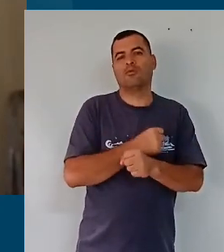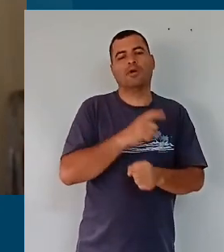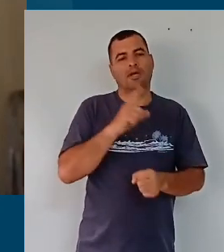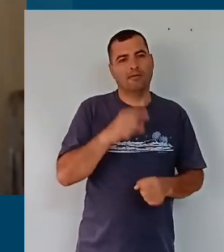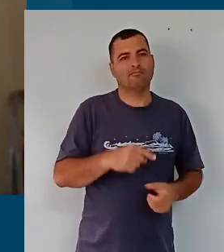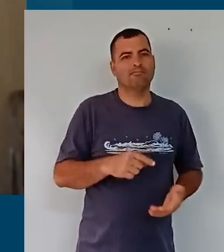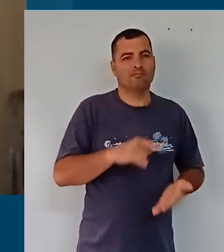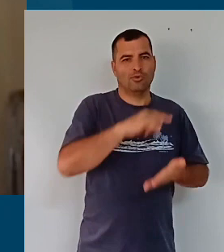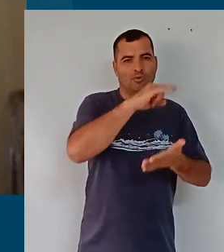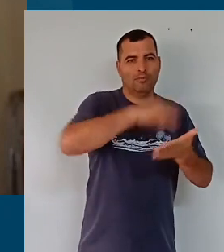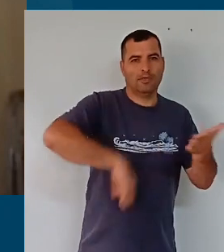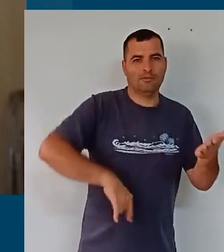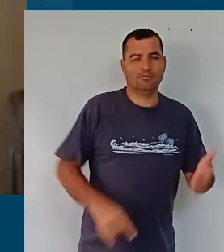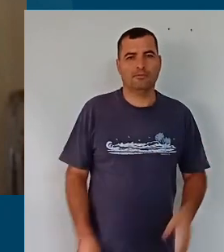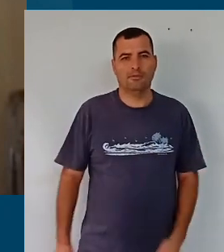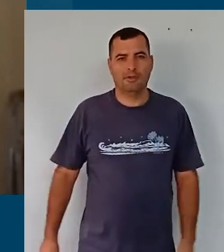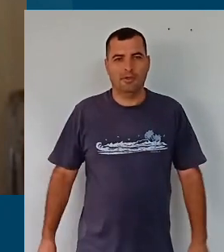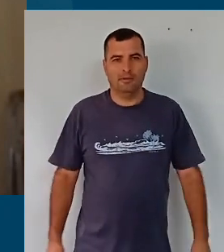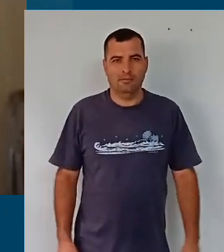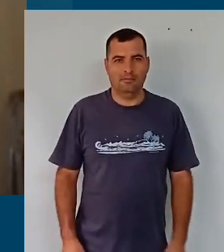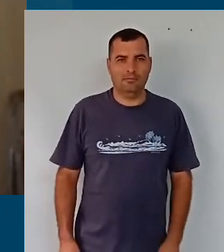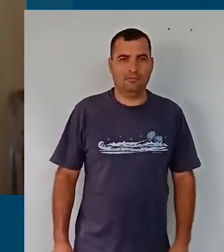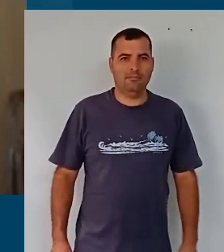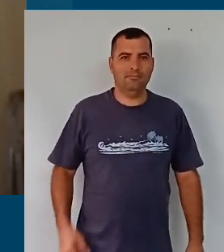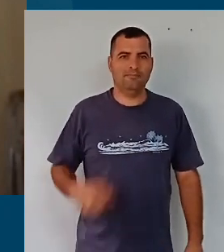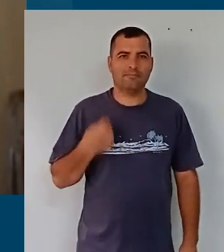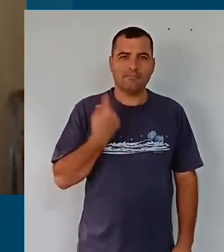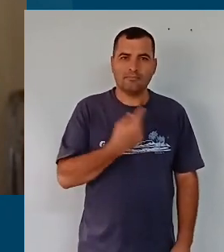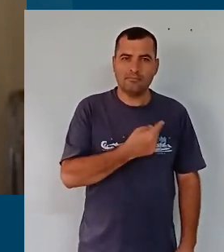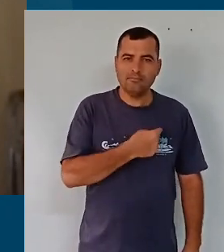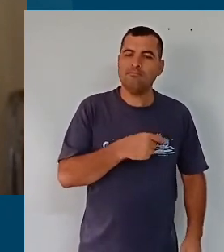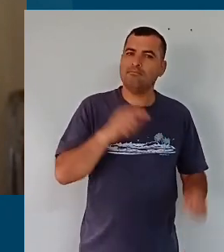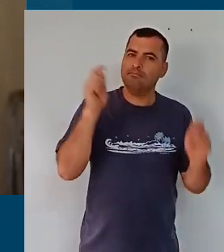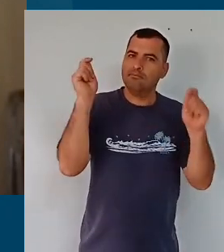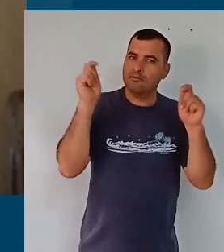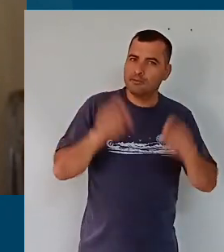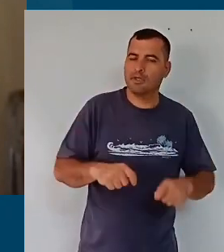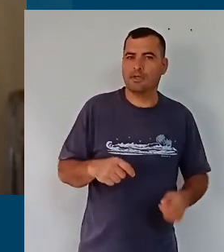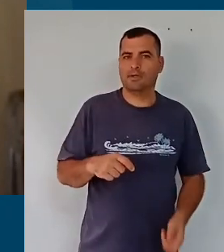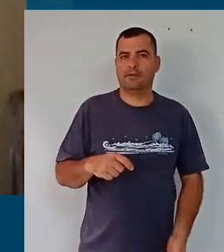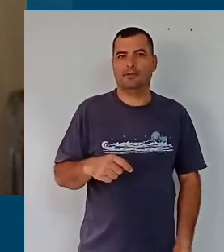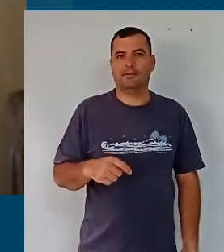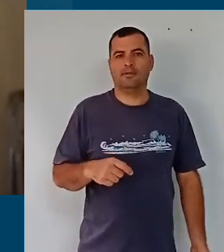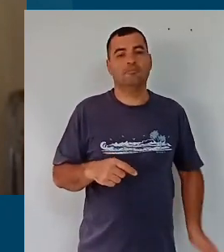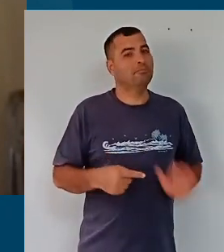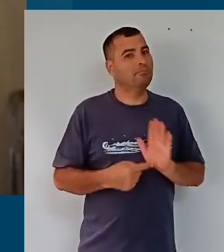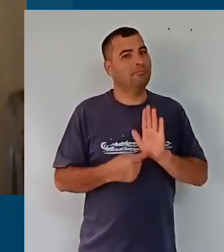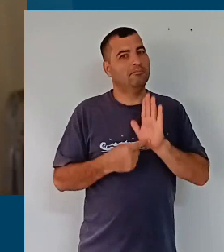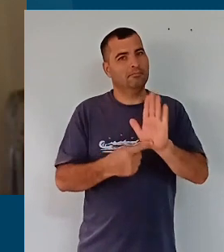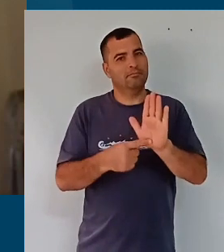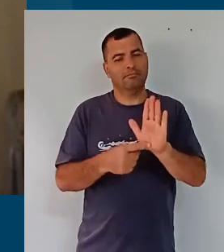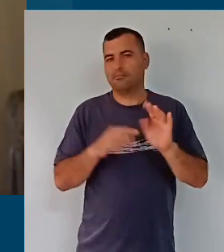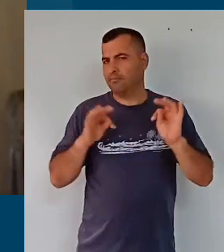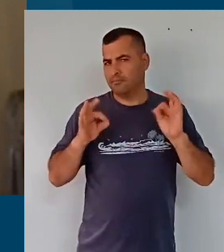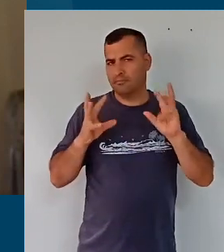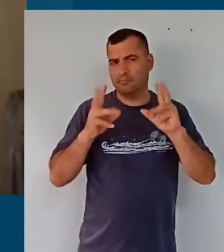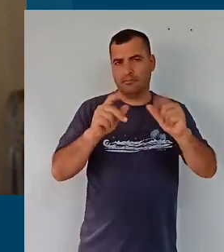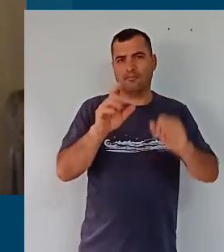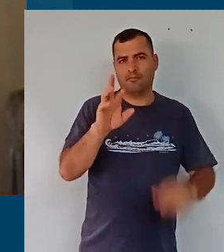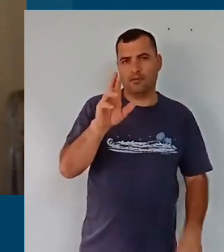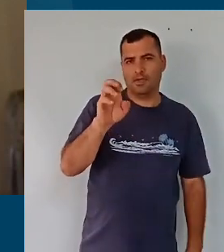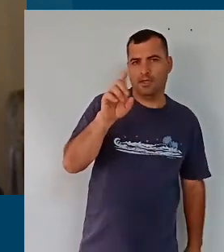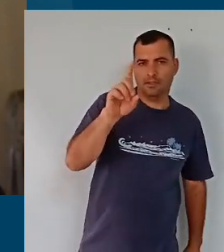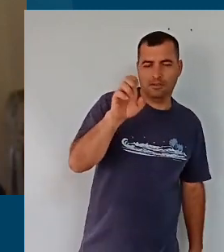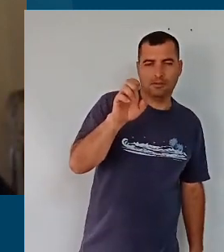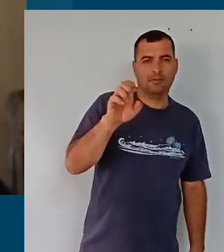desse documento, né? E nós tivemos a possibilidade de mostrar para a rede municipal